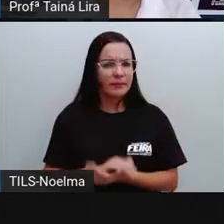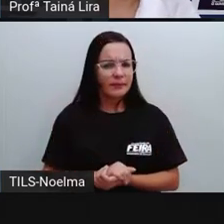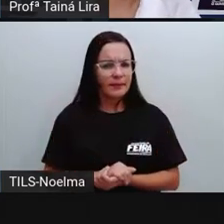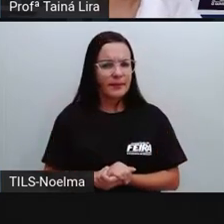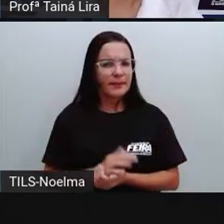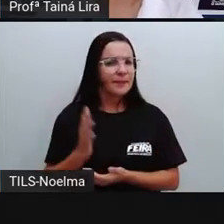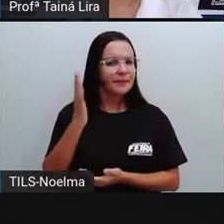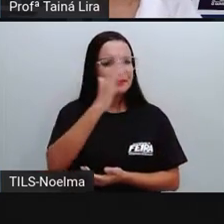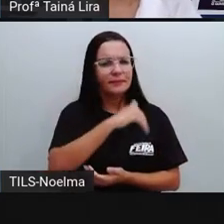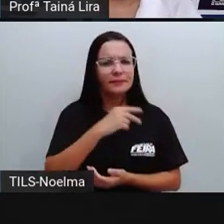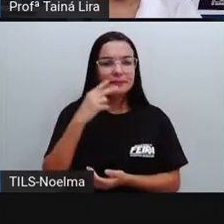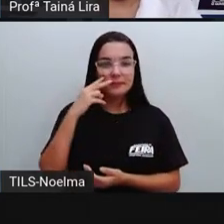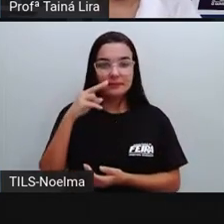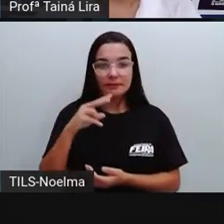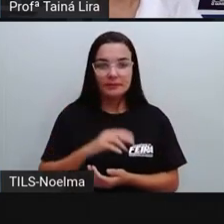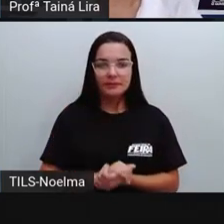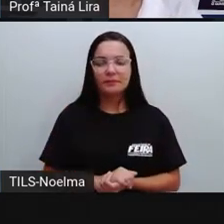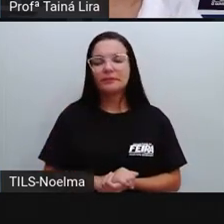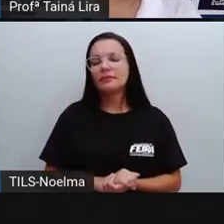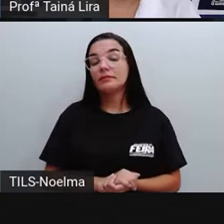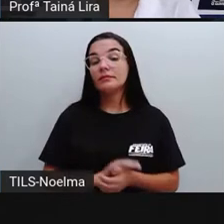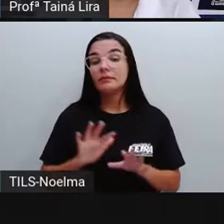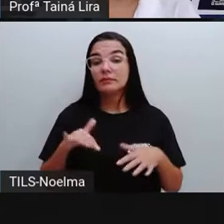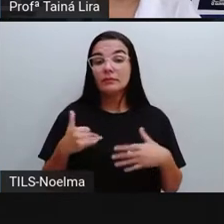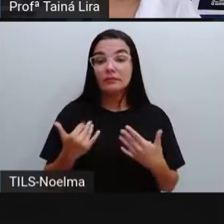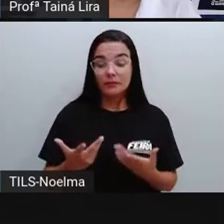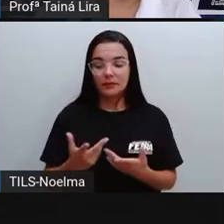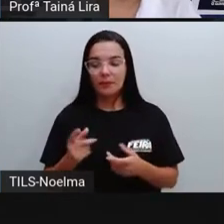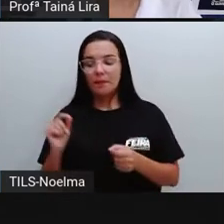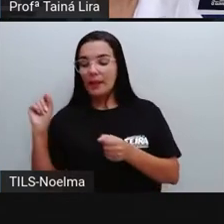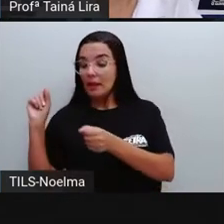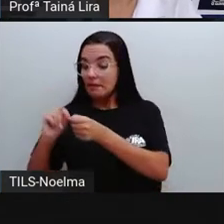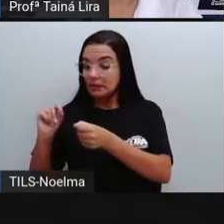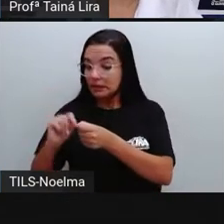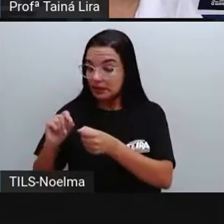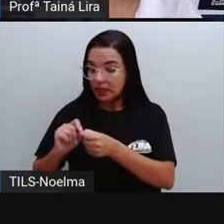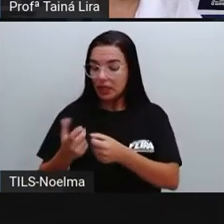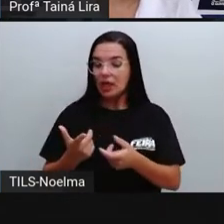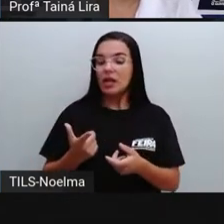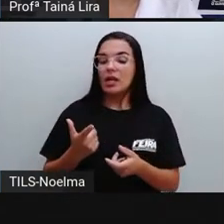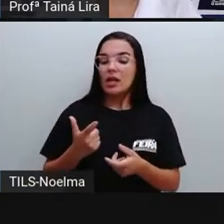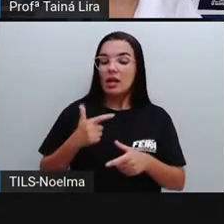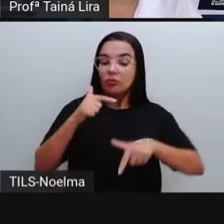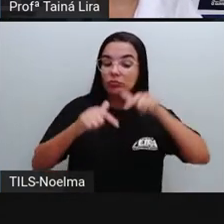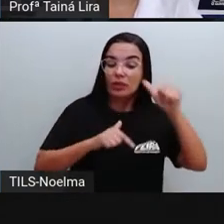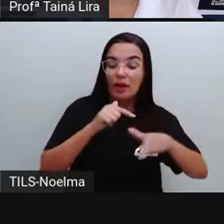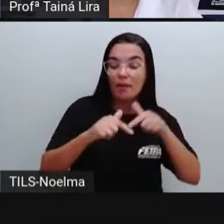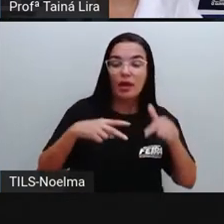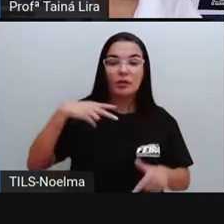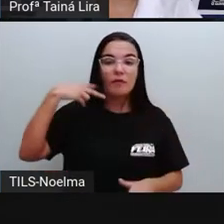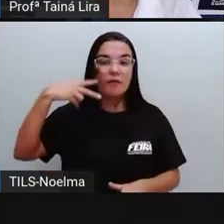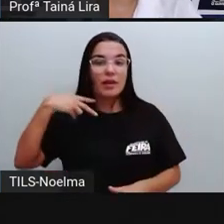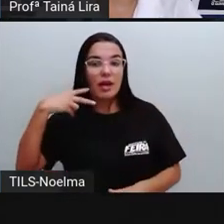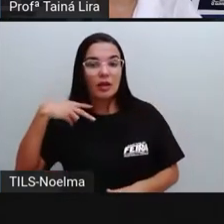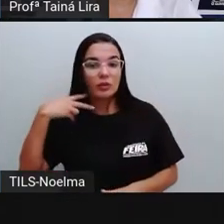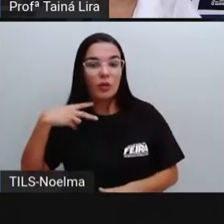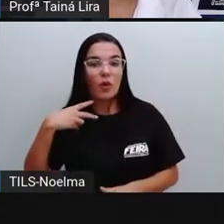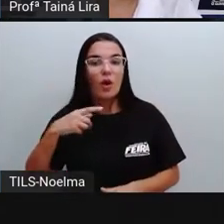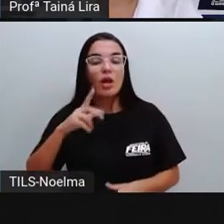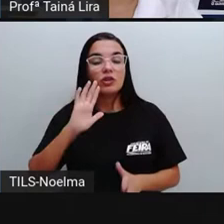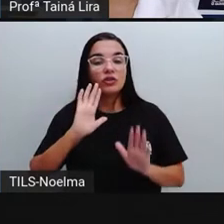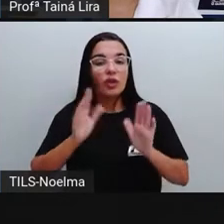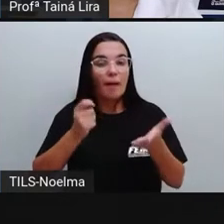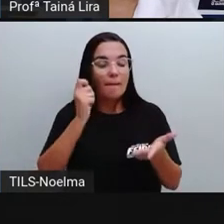Então, olha lá, as funções e atribuições dos vereadores são determinadas pela Constituição Federal,